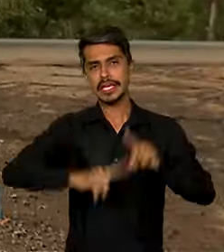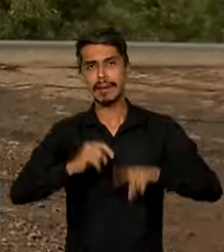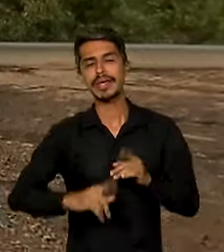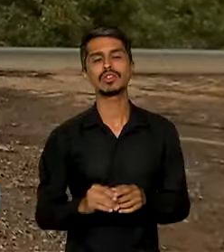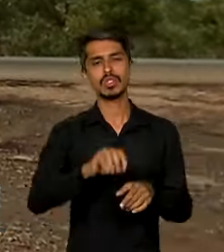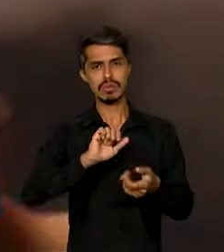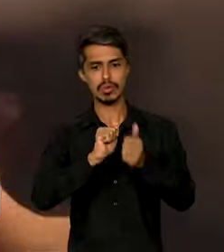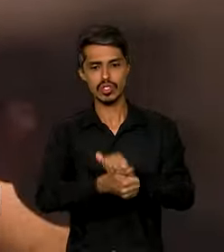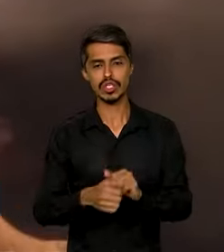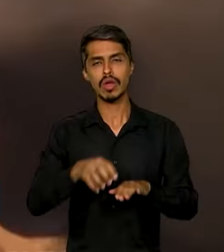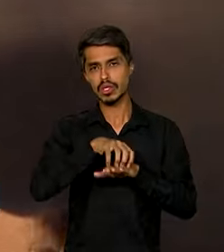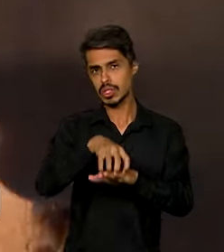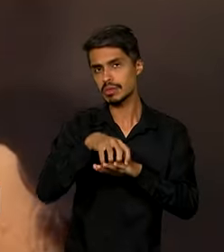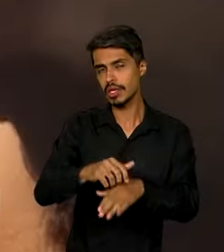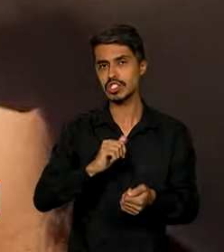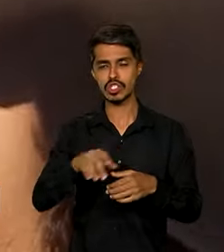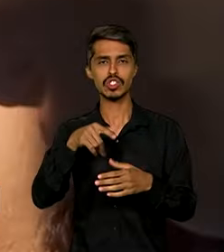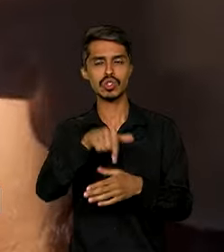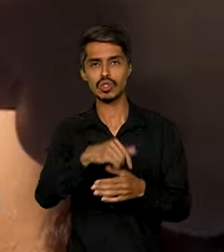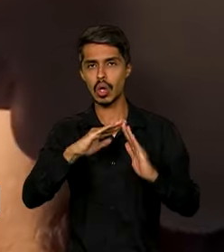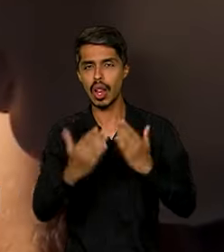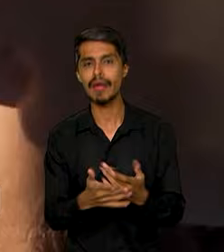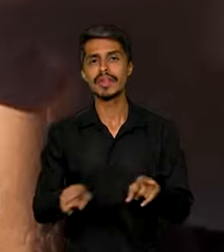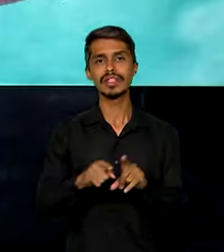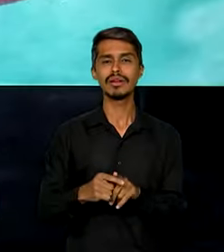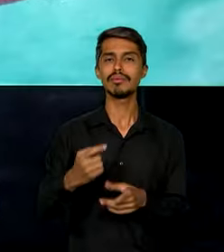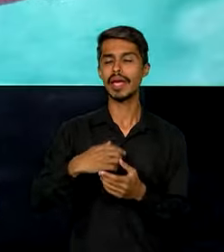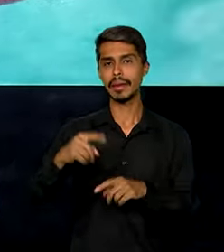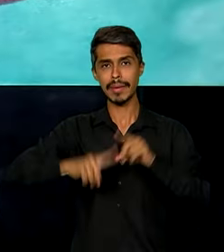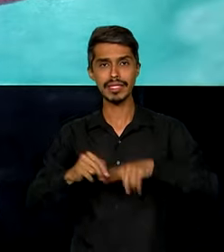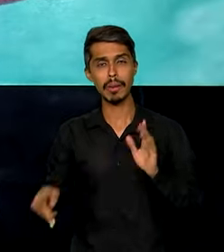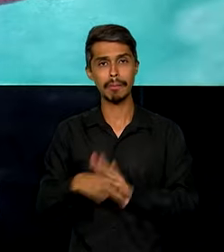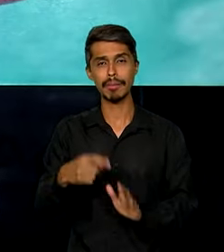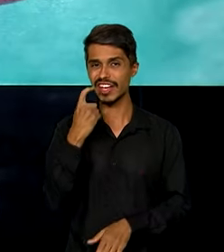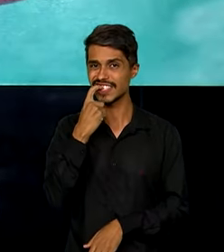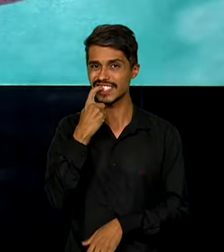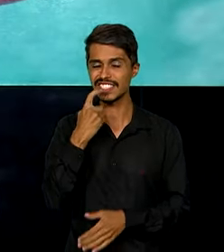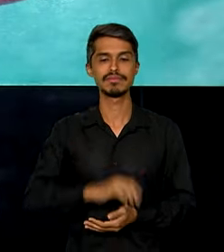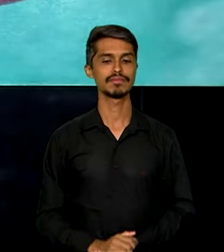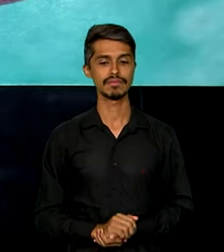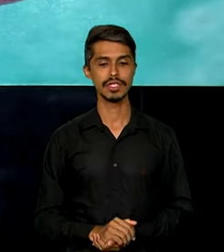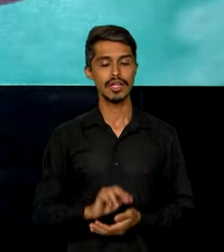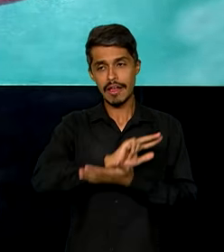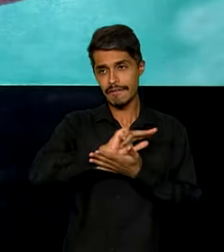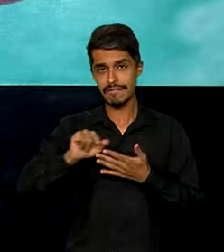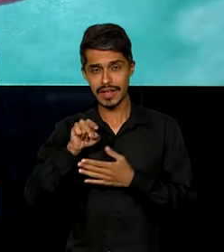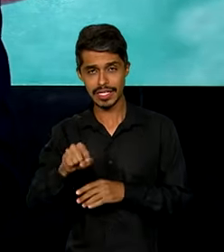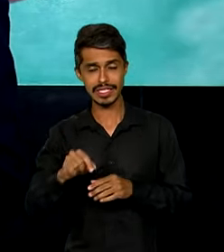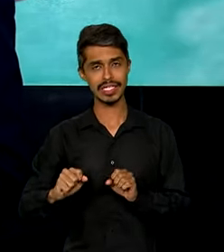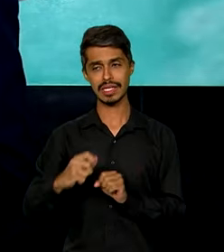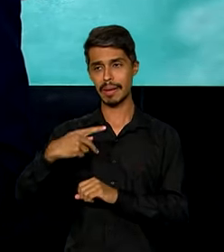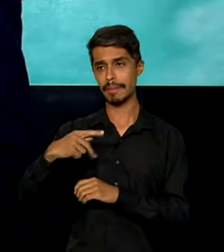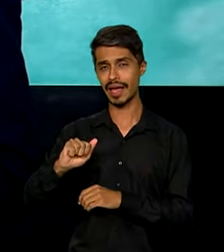transporte escolar e unidades móveis de odontologia. Essas propostas, o PAC Seleções, ele não